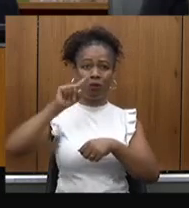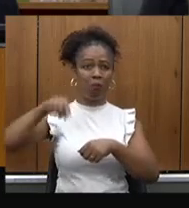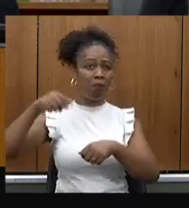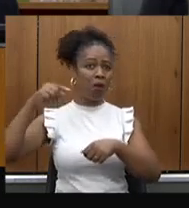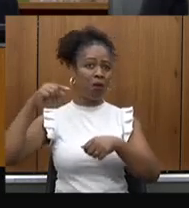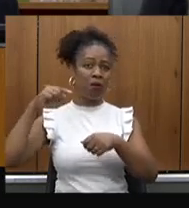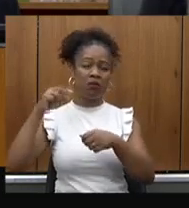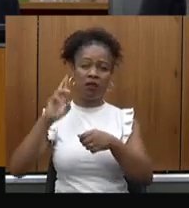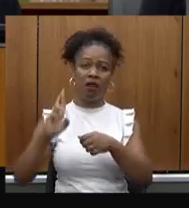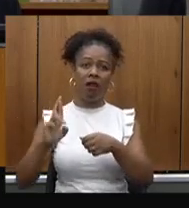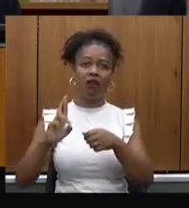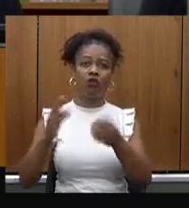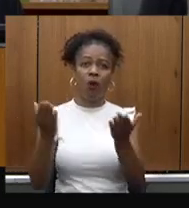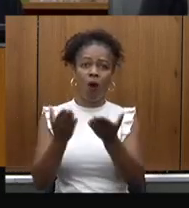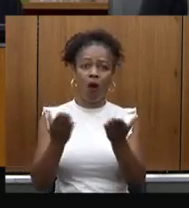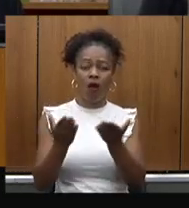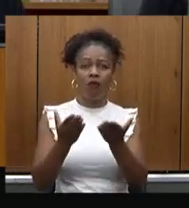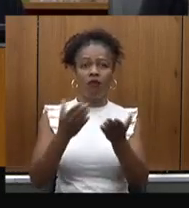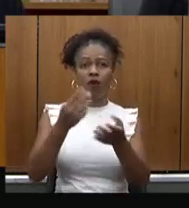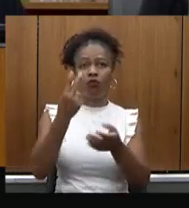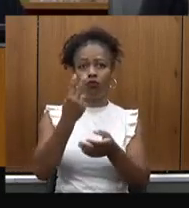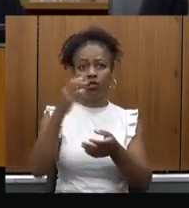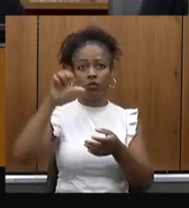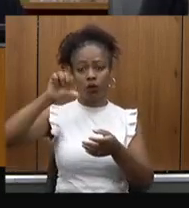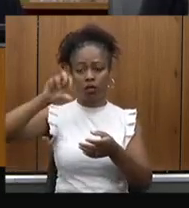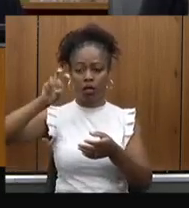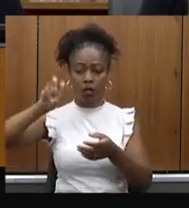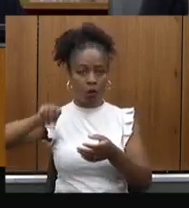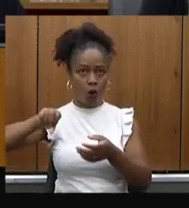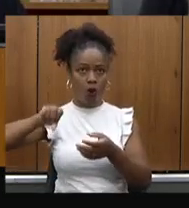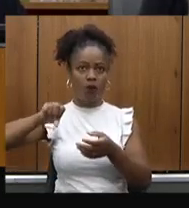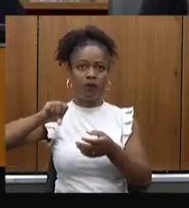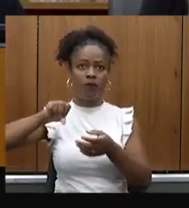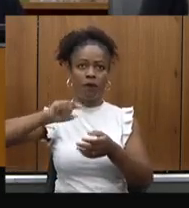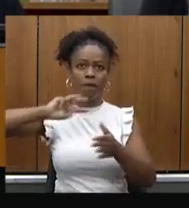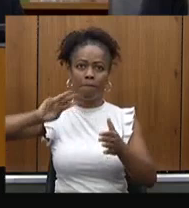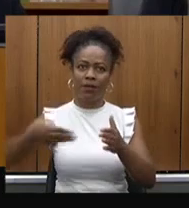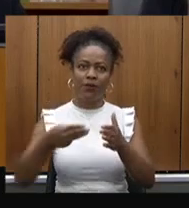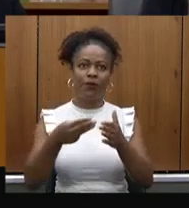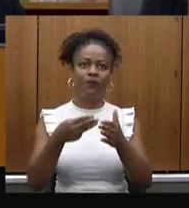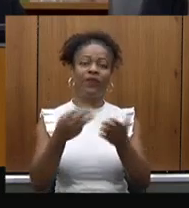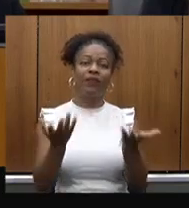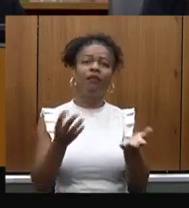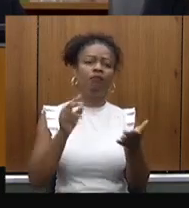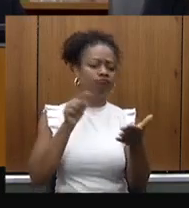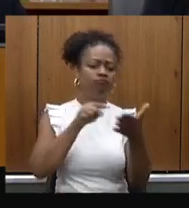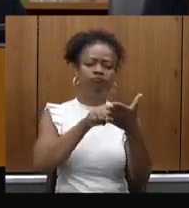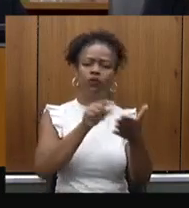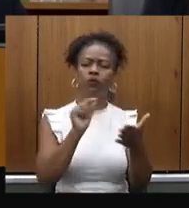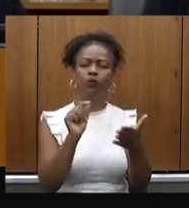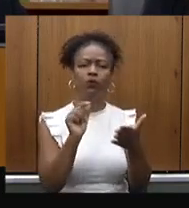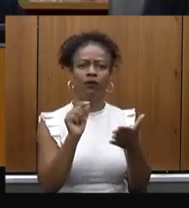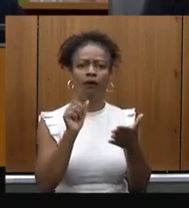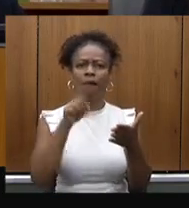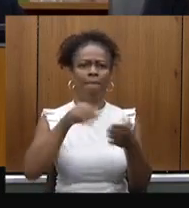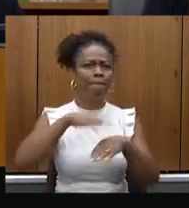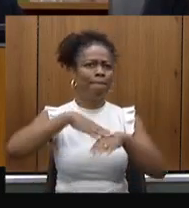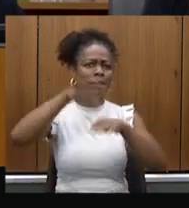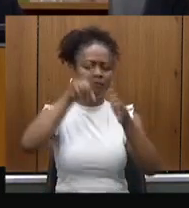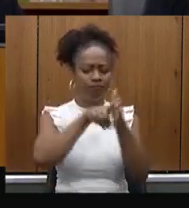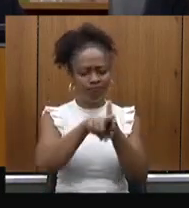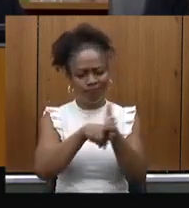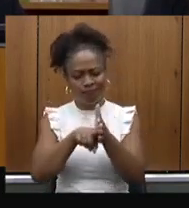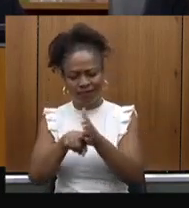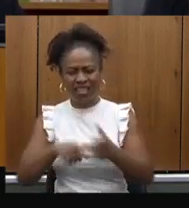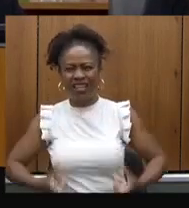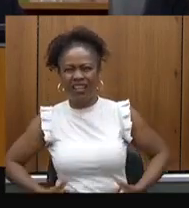para mais de 259 milhões de reais. Isso significa que faremos o diagnóstico mais precoce de câncer, podemos